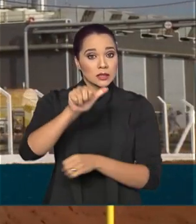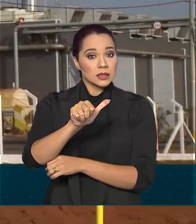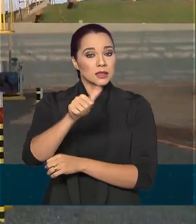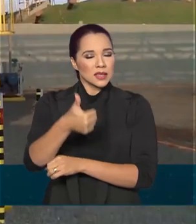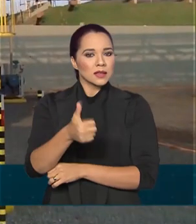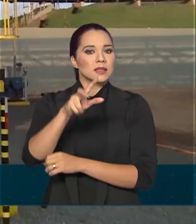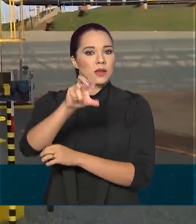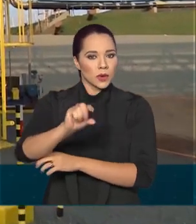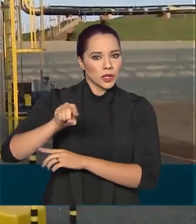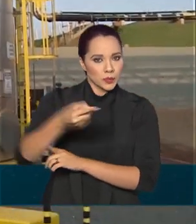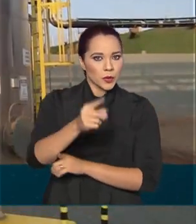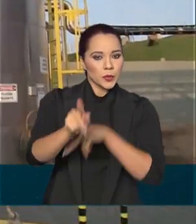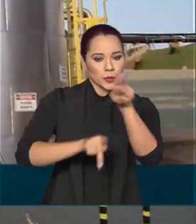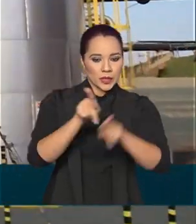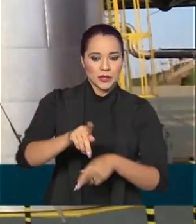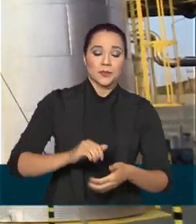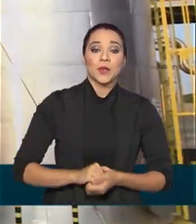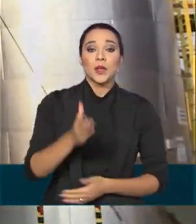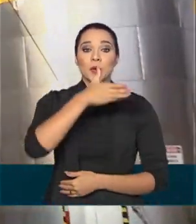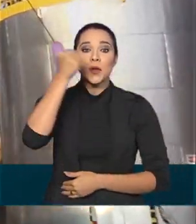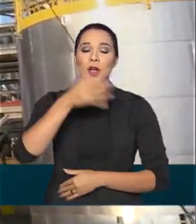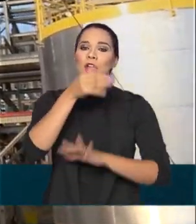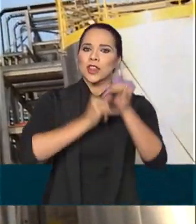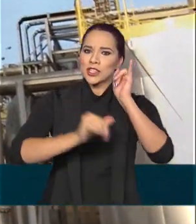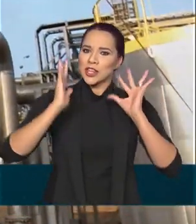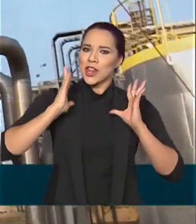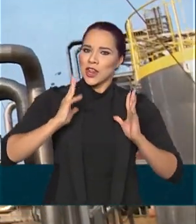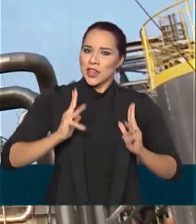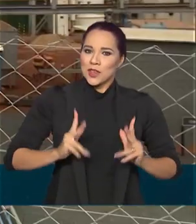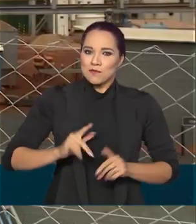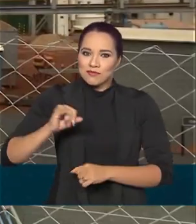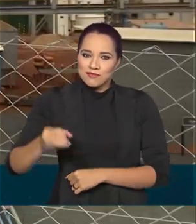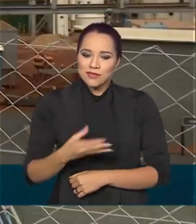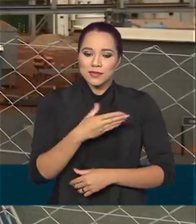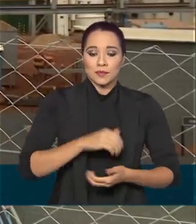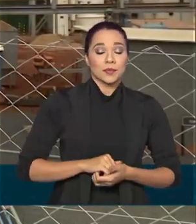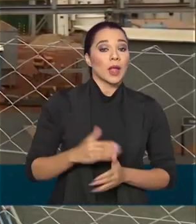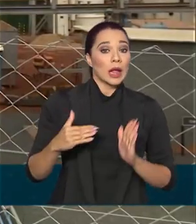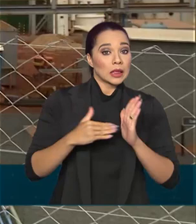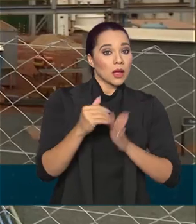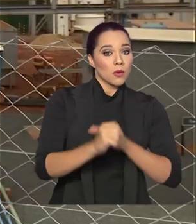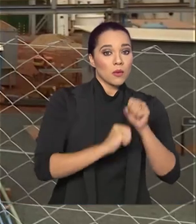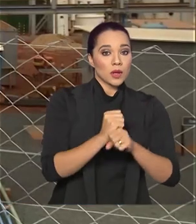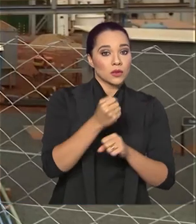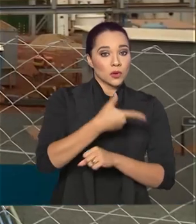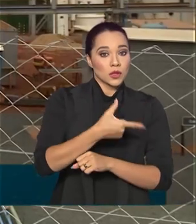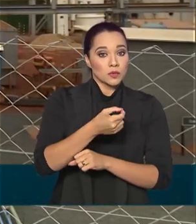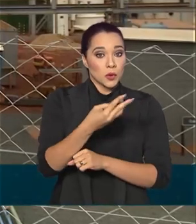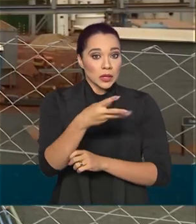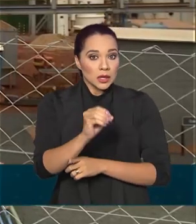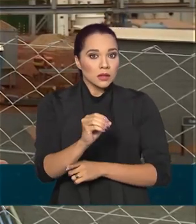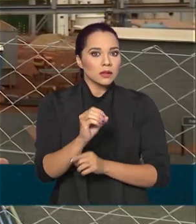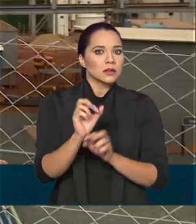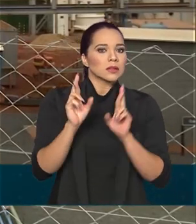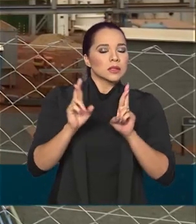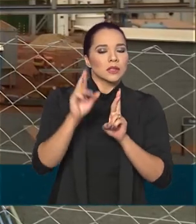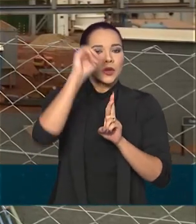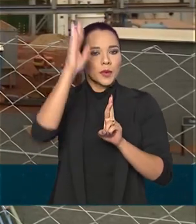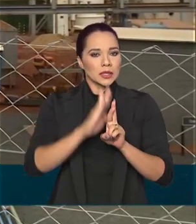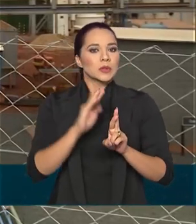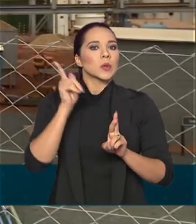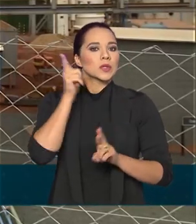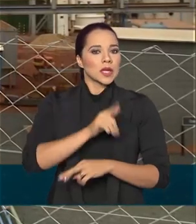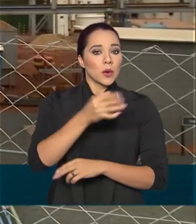habitantes. E o melhor é energia limpa e renovável. Até 2030, o governo espera que o país possa gerar